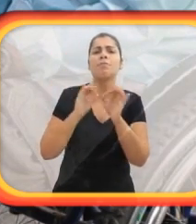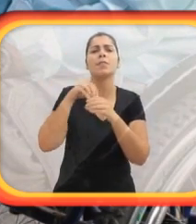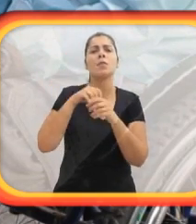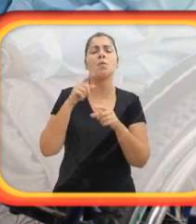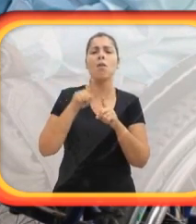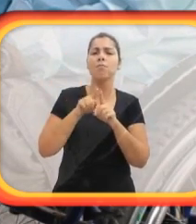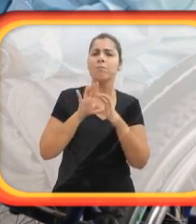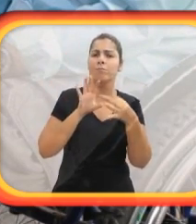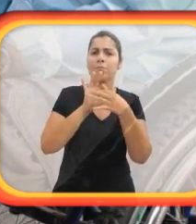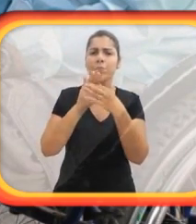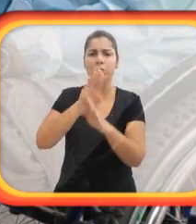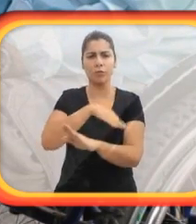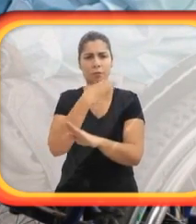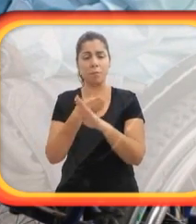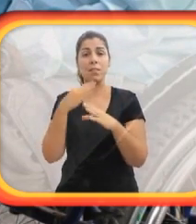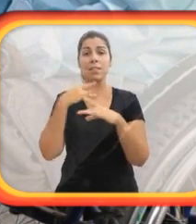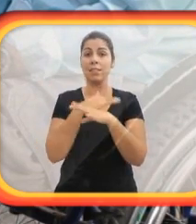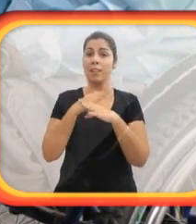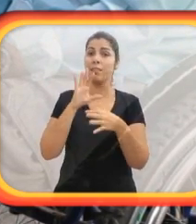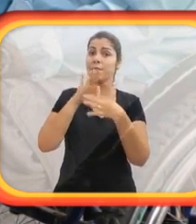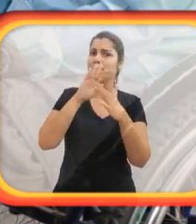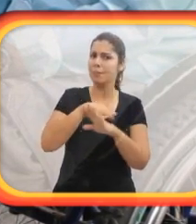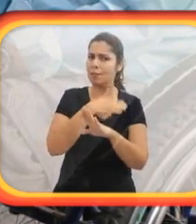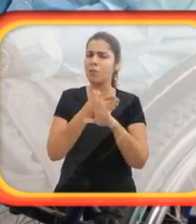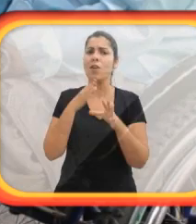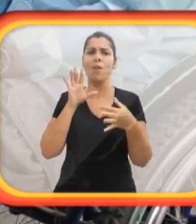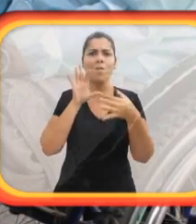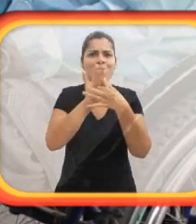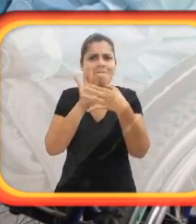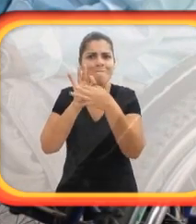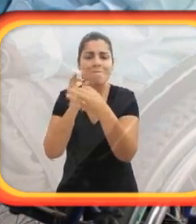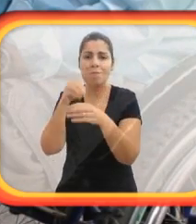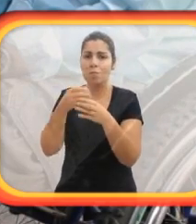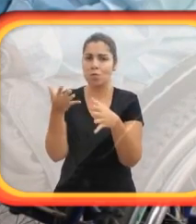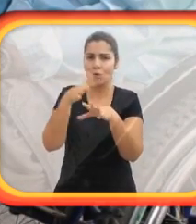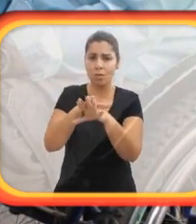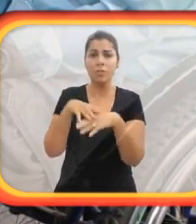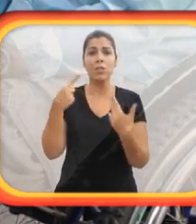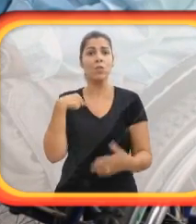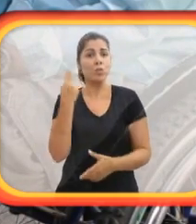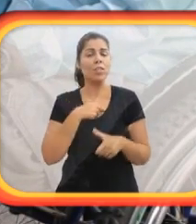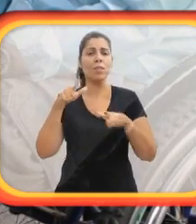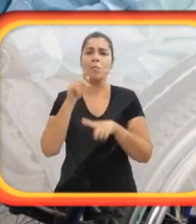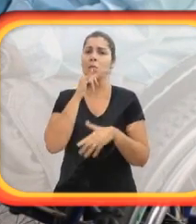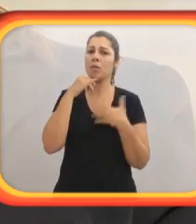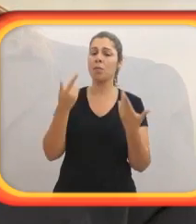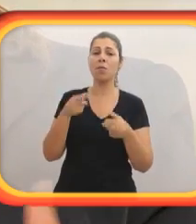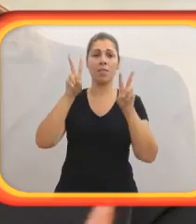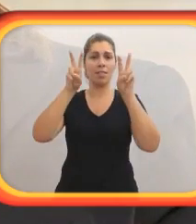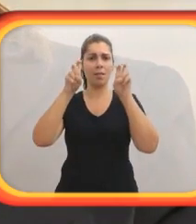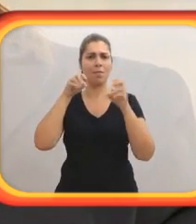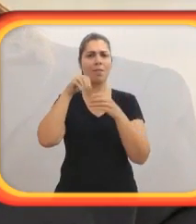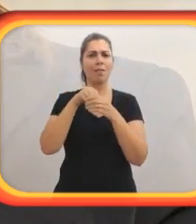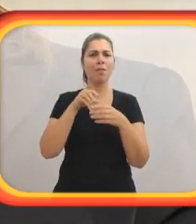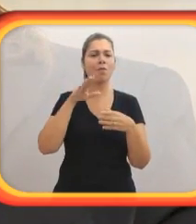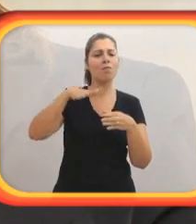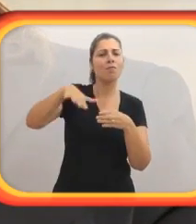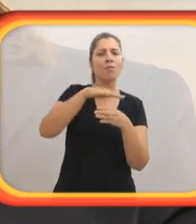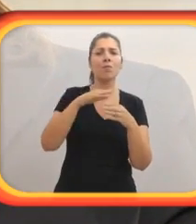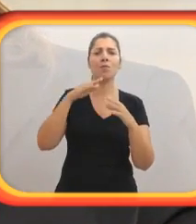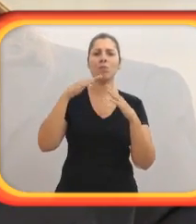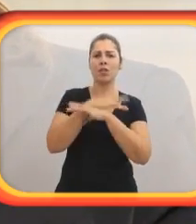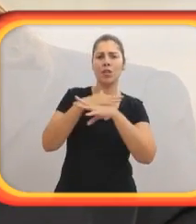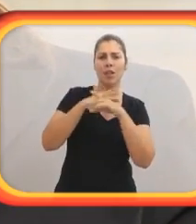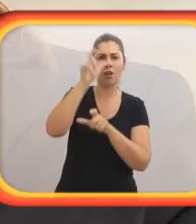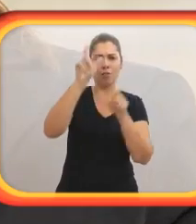planejadas de uma maneira integral, para ter uma cidade integrada, conectada, inclusiva. Então, nós trabalhamos,